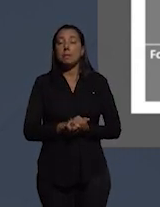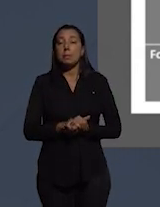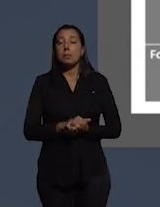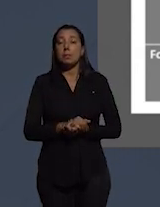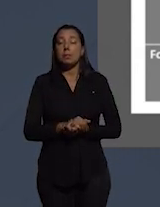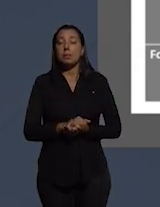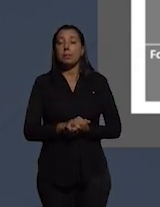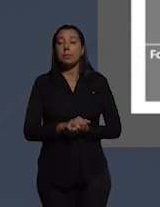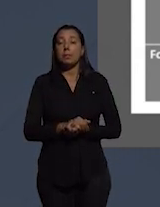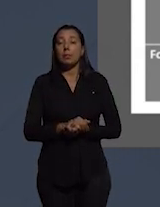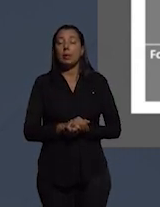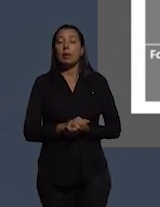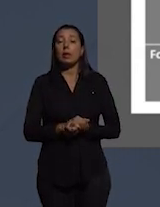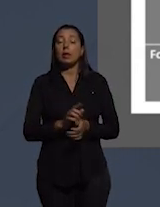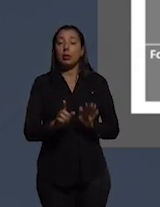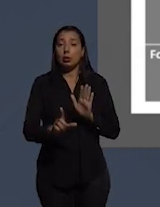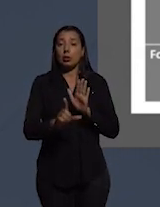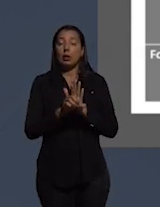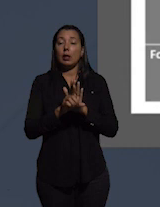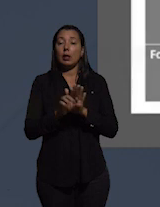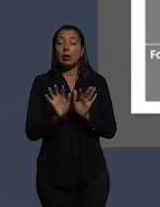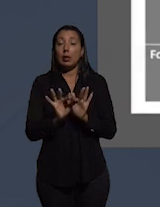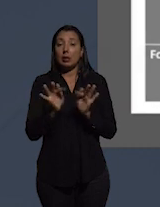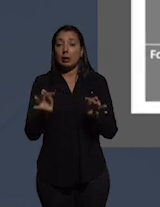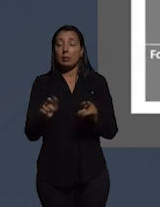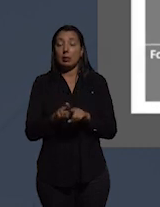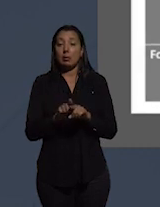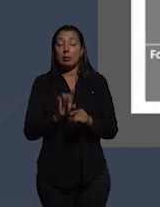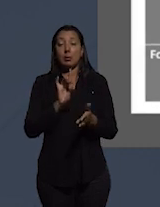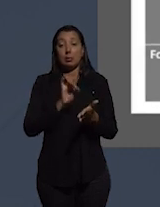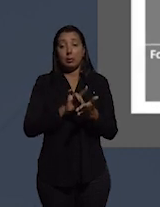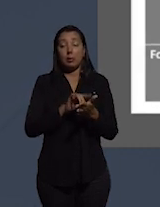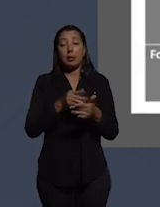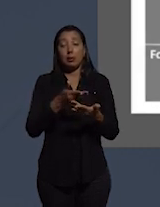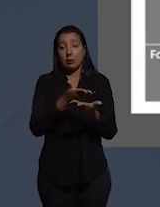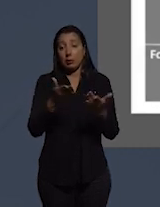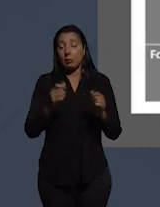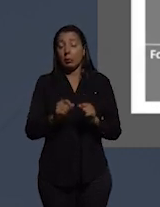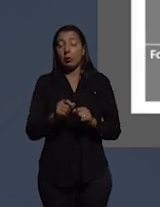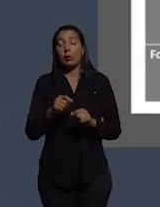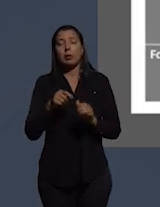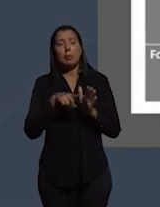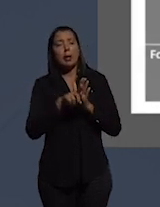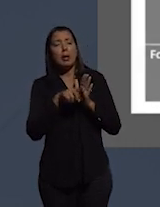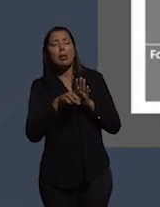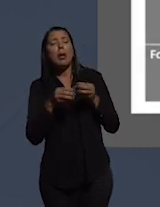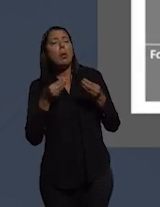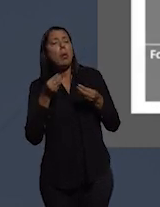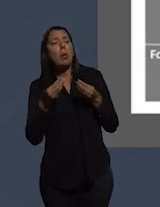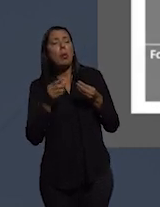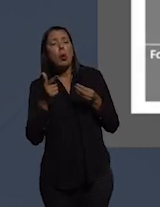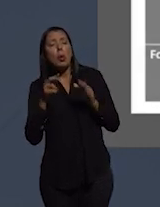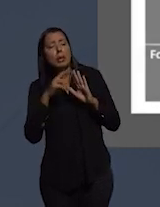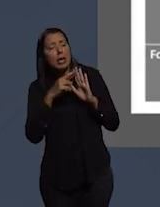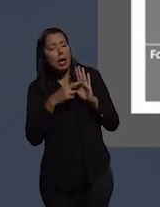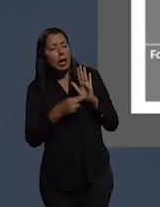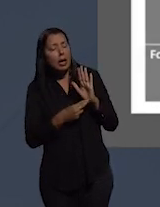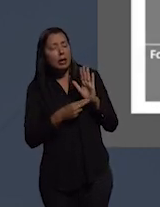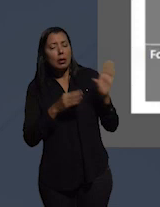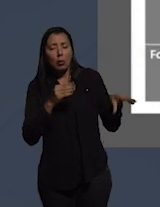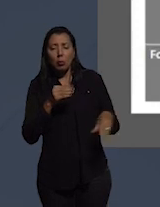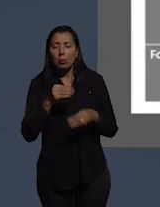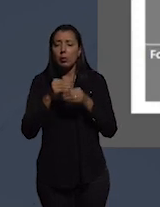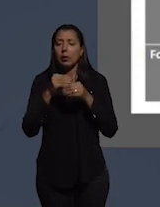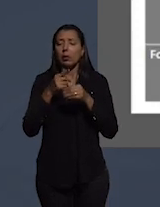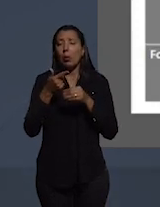criação de legislação simplificada também é muito eficiente então vocês podem se perguntar que outras regras podem ser acrescentadas